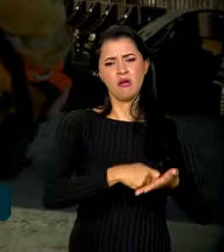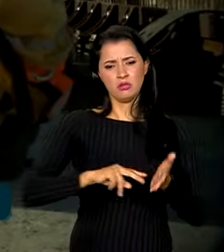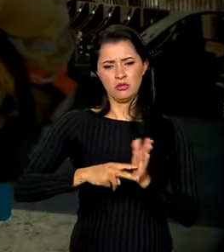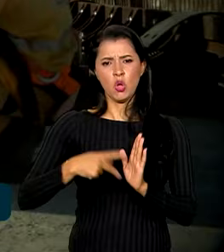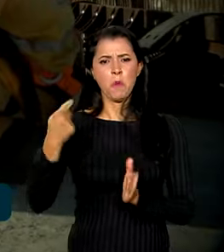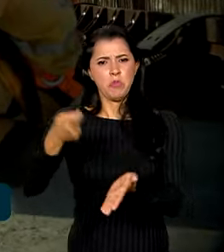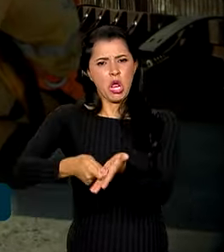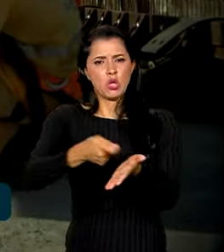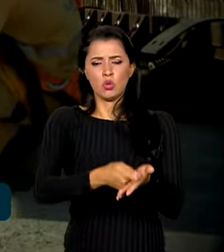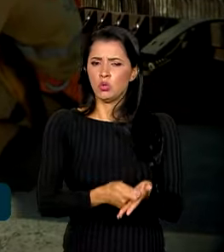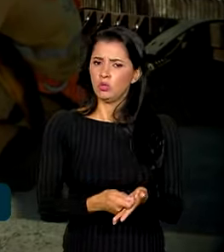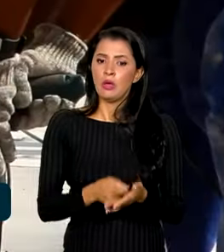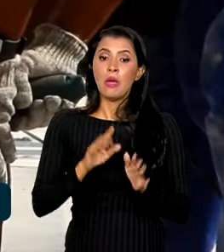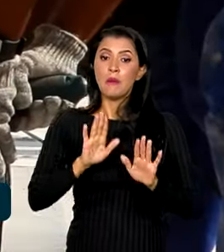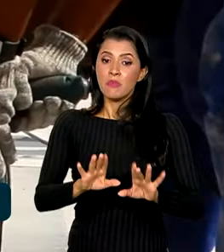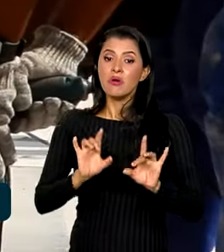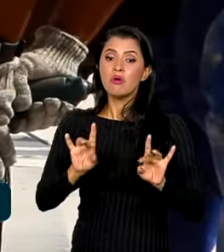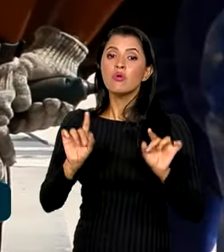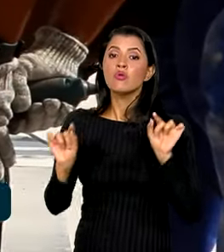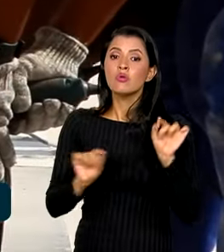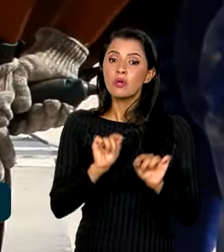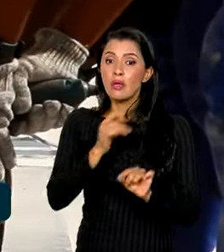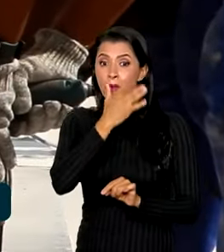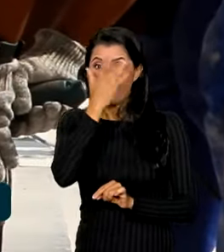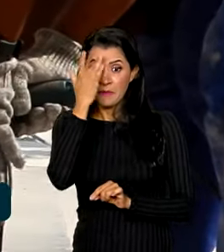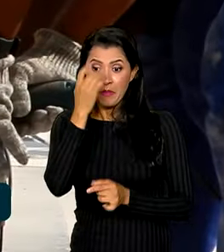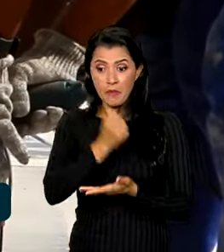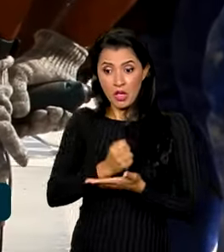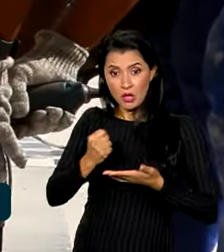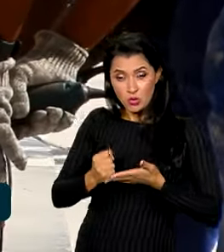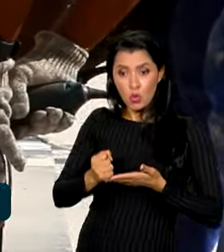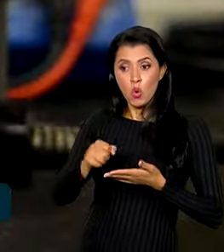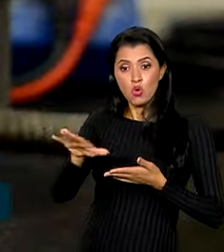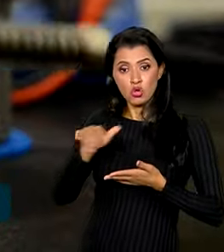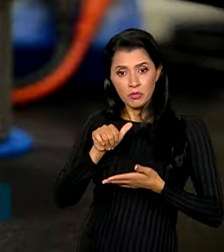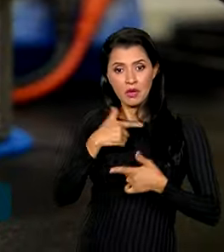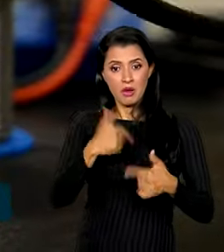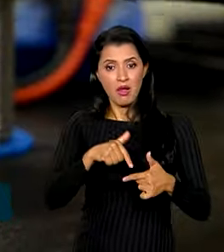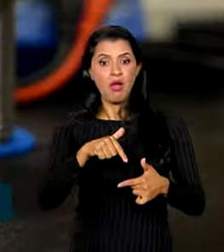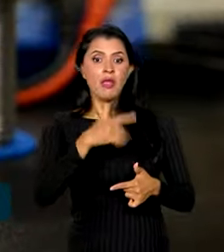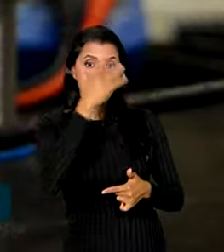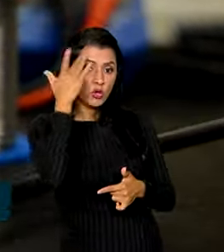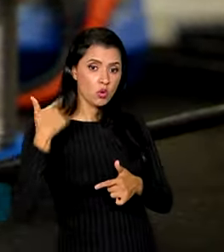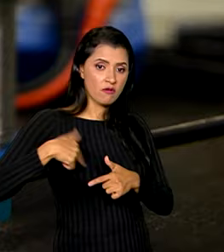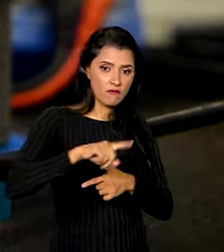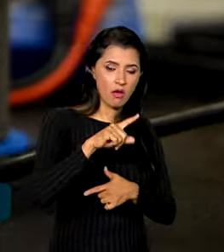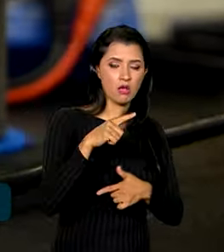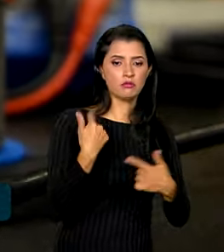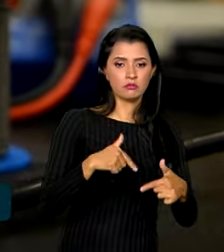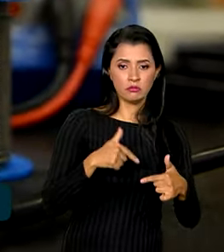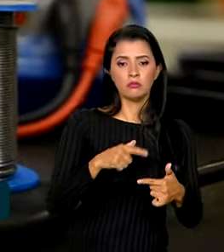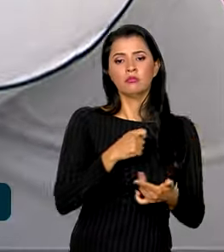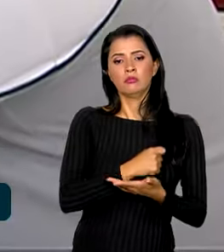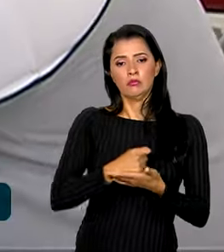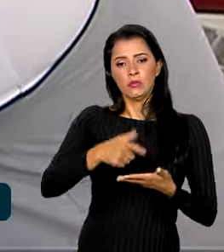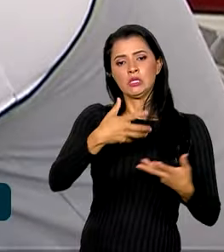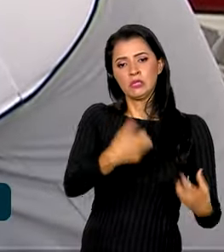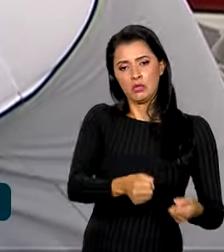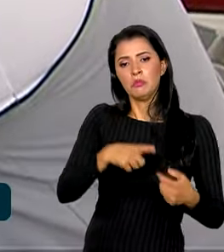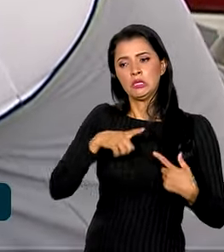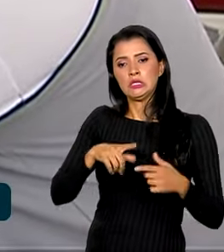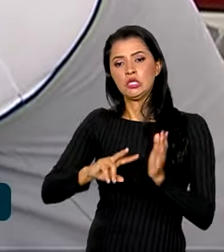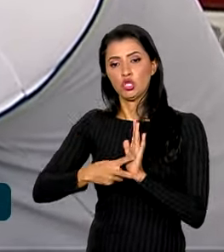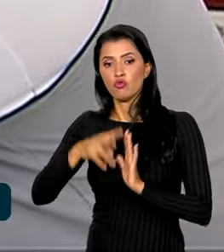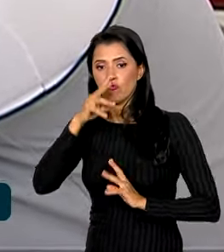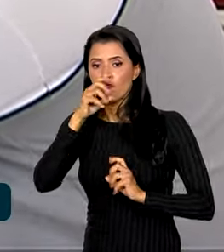obrigatória, mas destacou que empregadores e empregados precisam contar com sindicatos fortes para